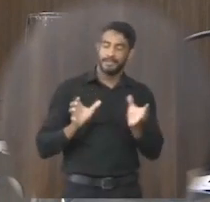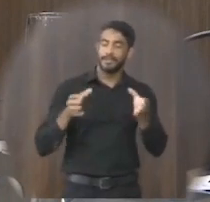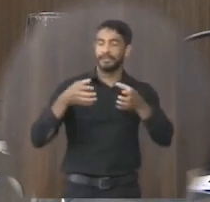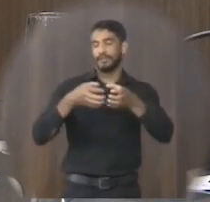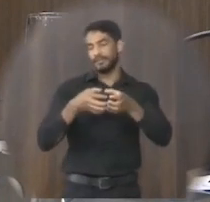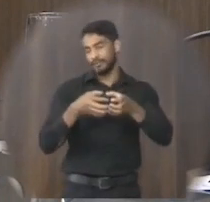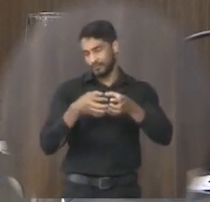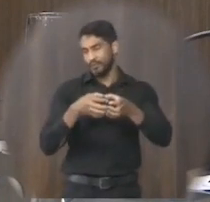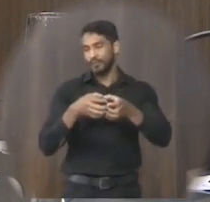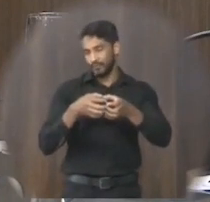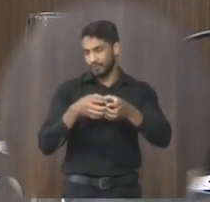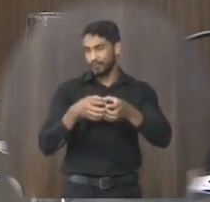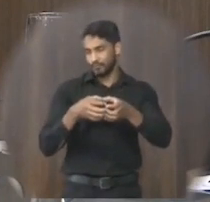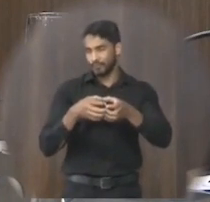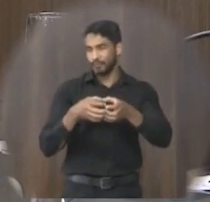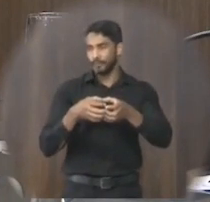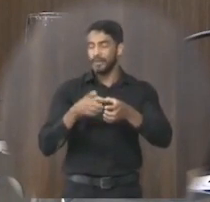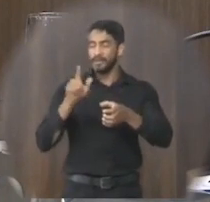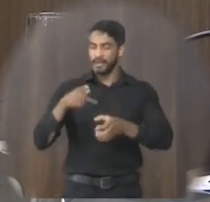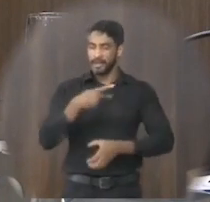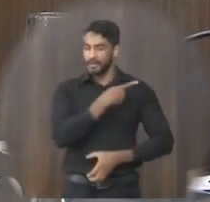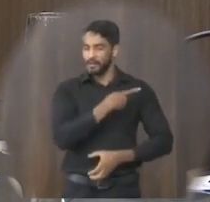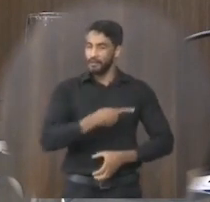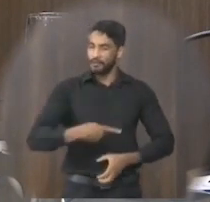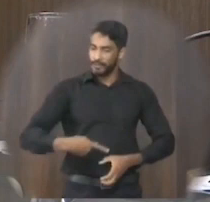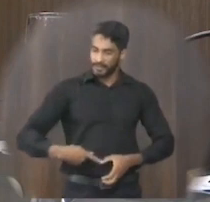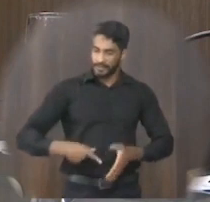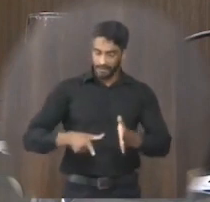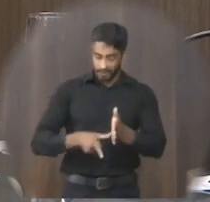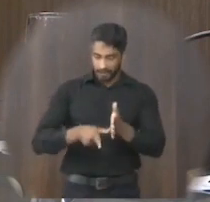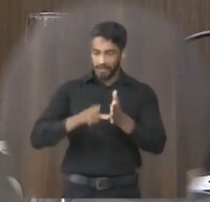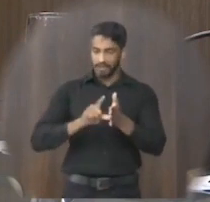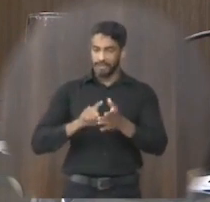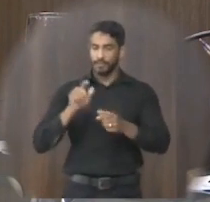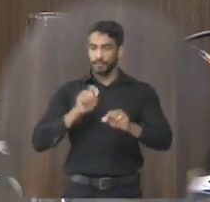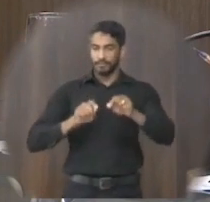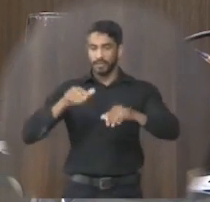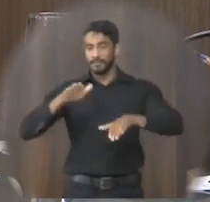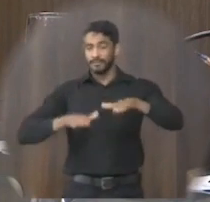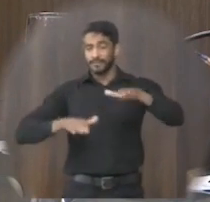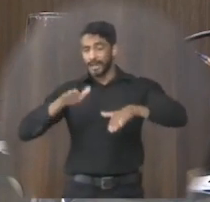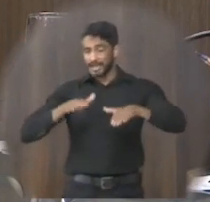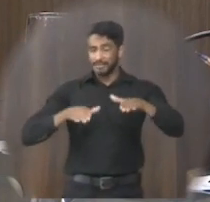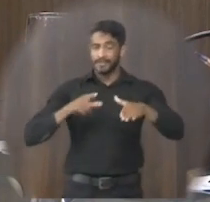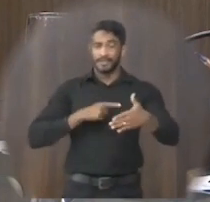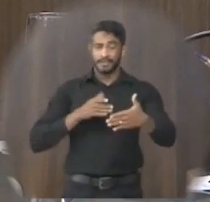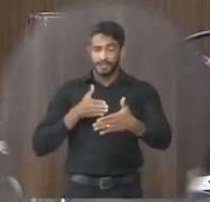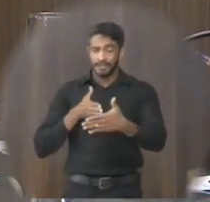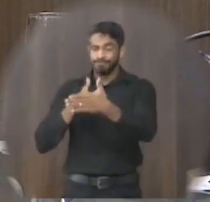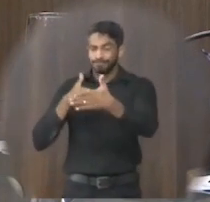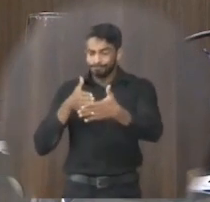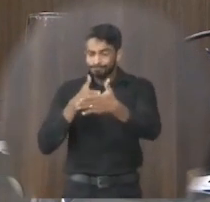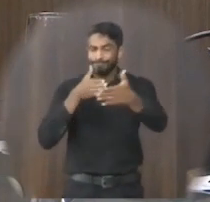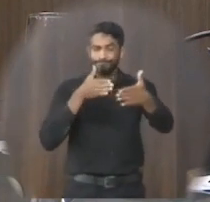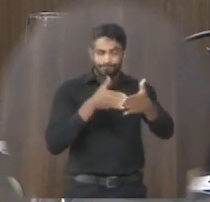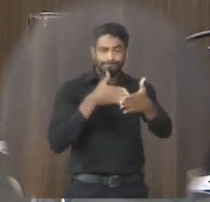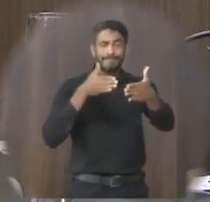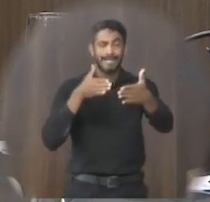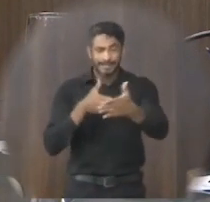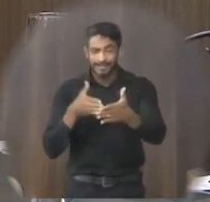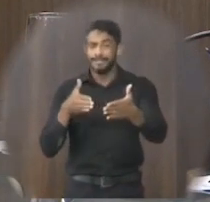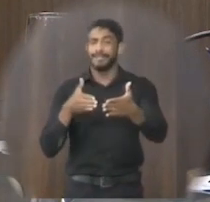é o que o presidente da comissão antecipou que às vezes a gente se esbarra em meios